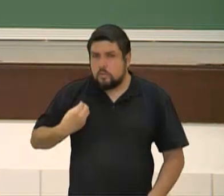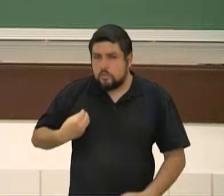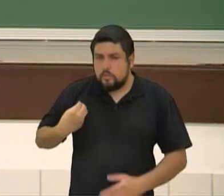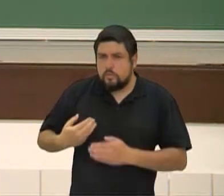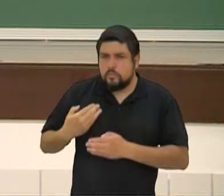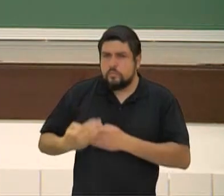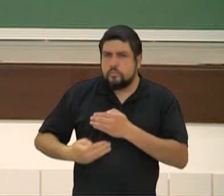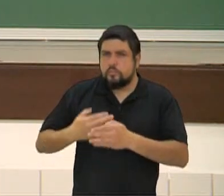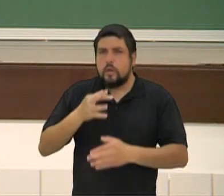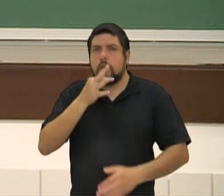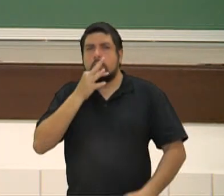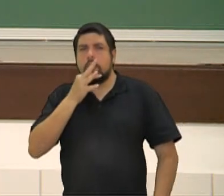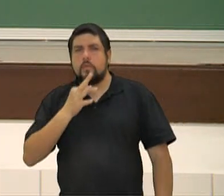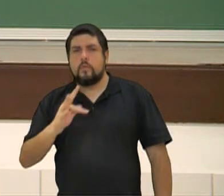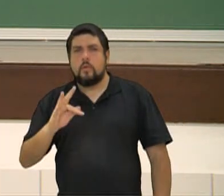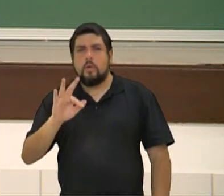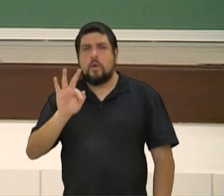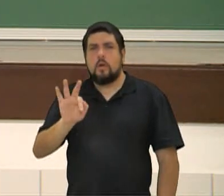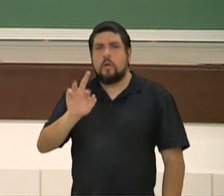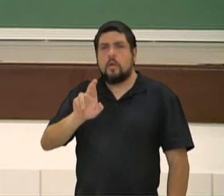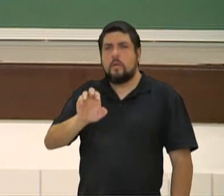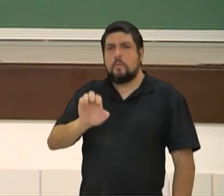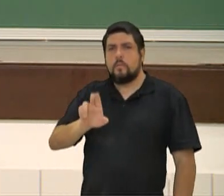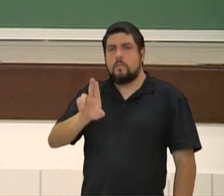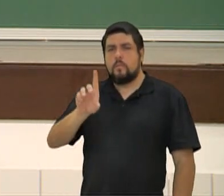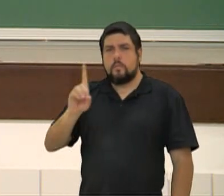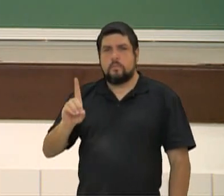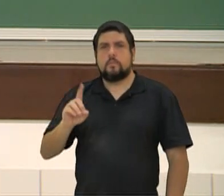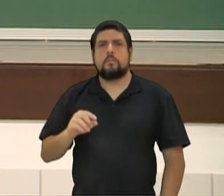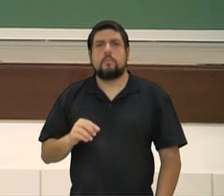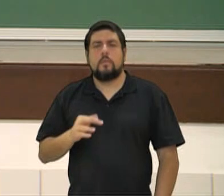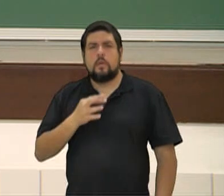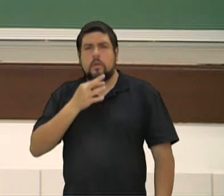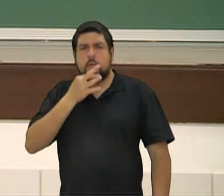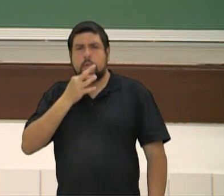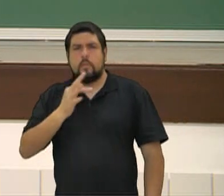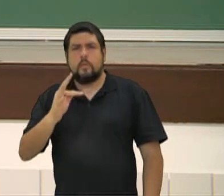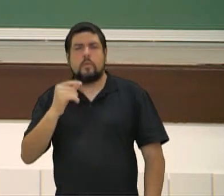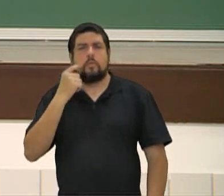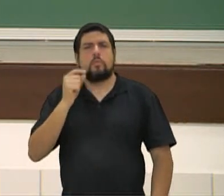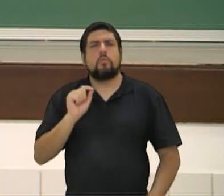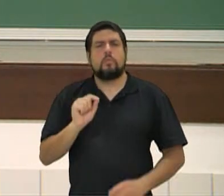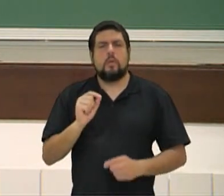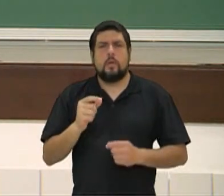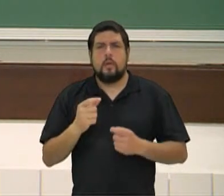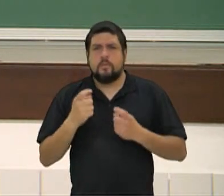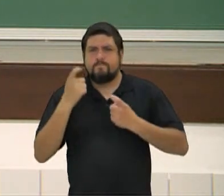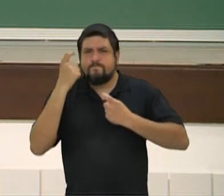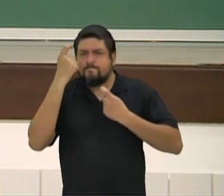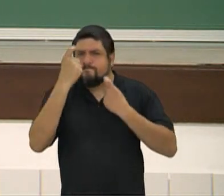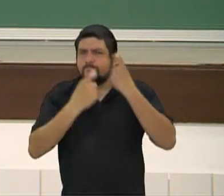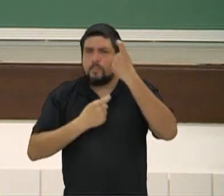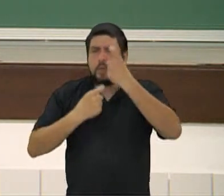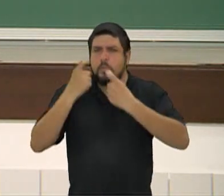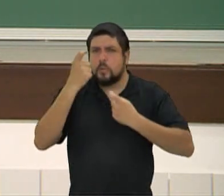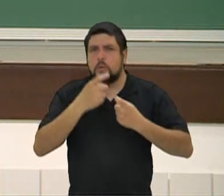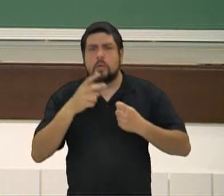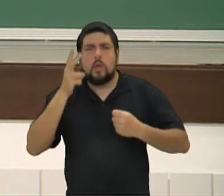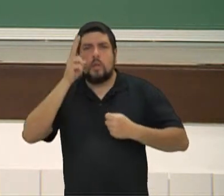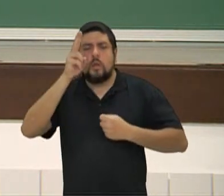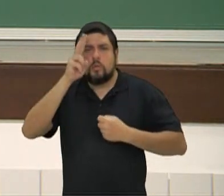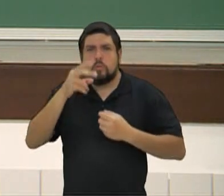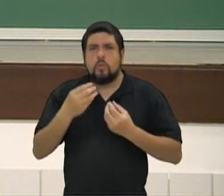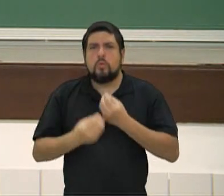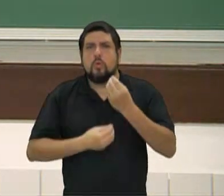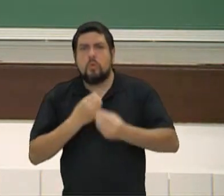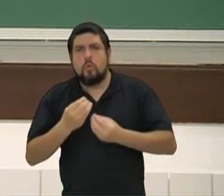bem no finalzinho do século XIX, quase entrando no século XX, Freud, preocupado com toda a história, enfim, da psicologia,